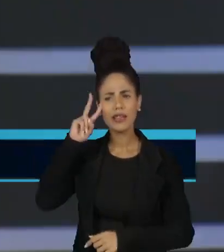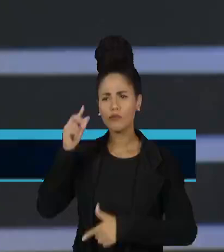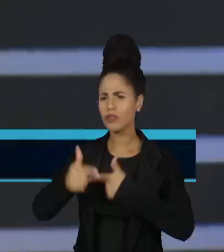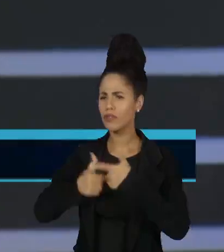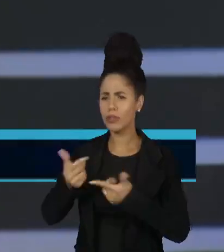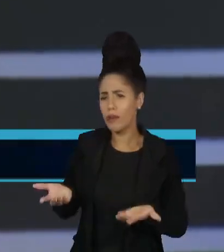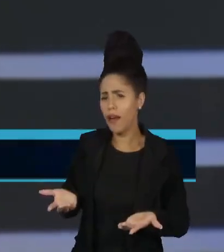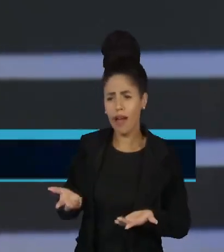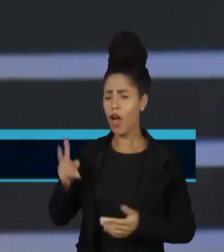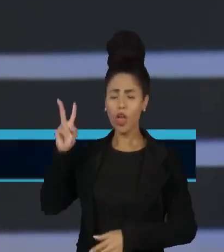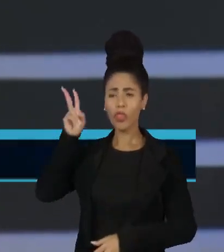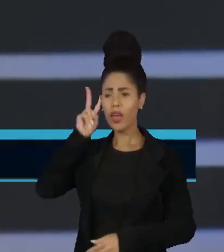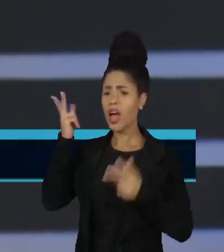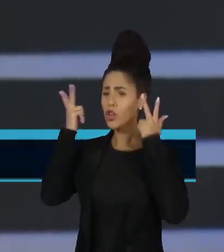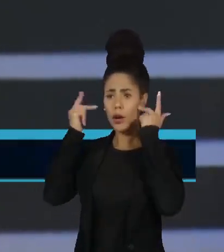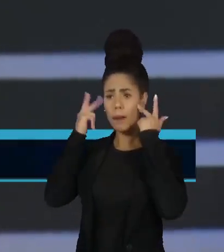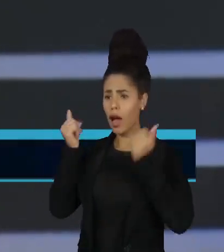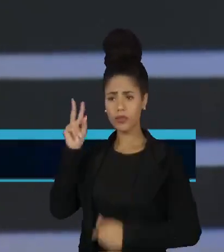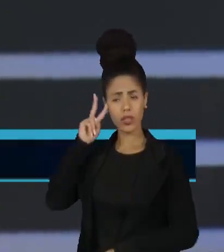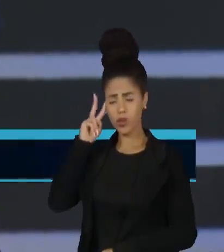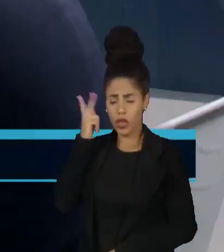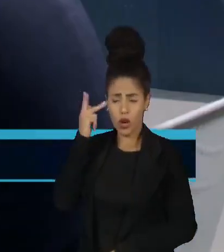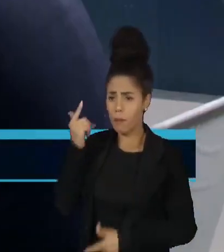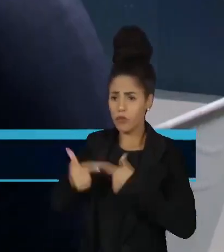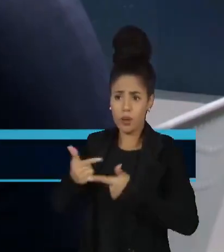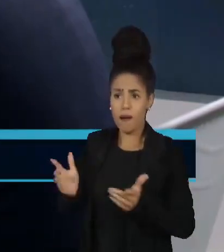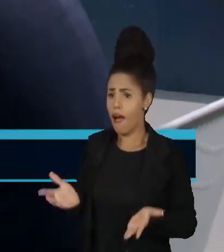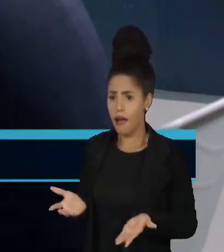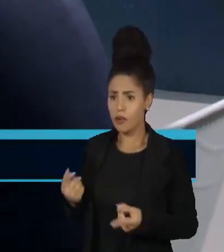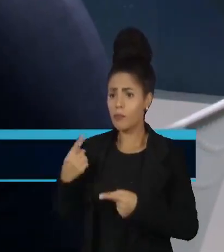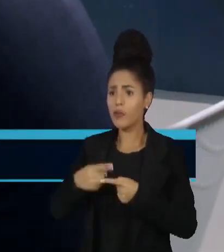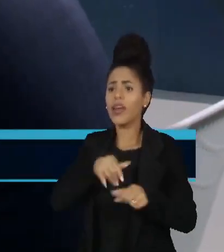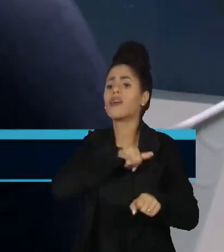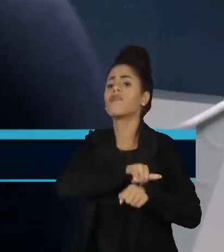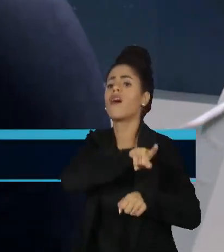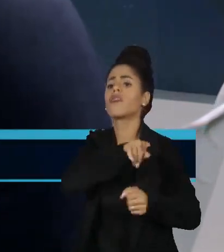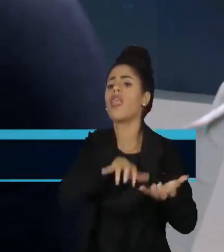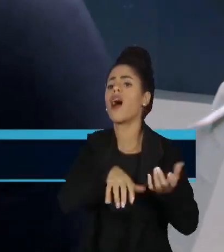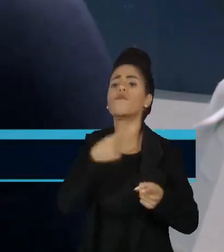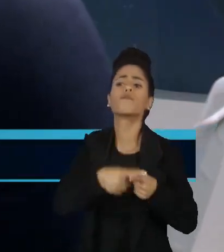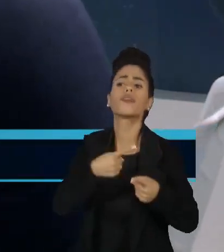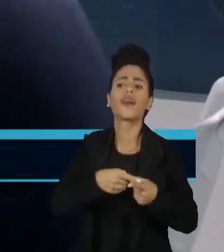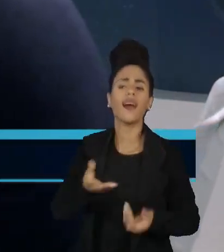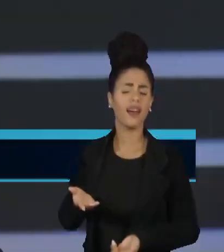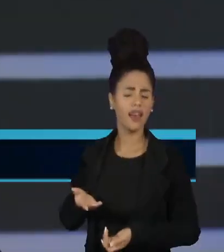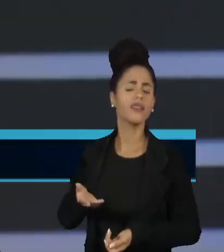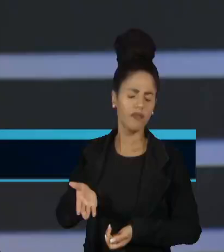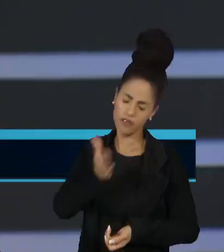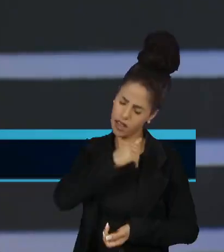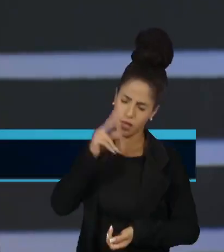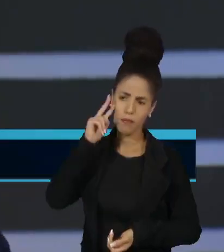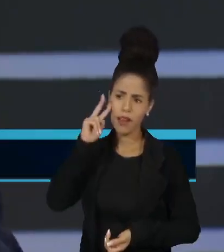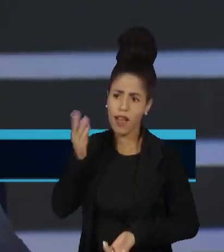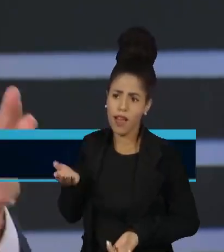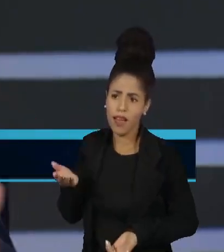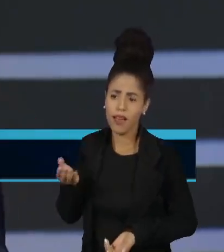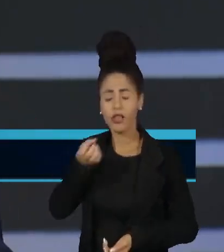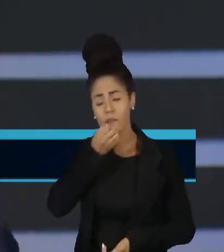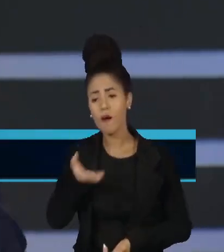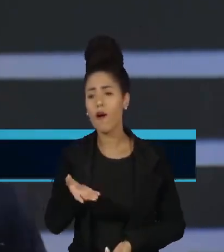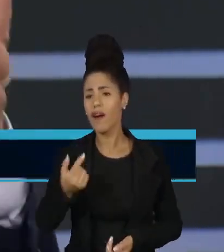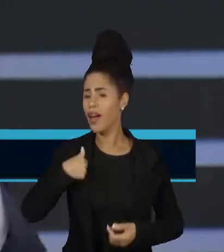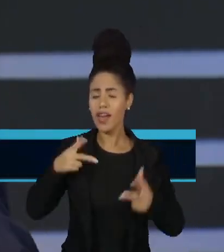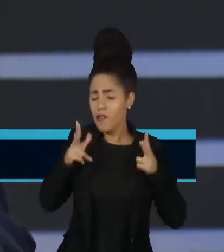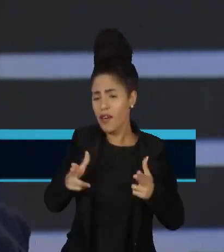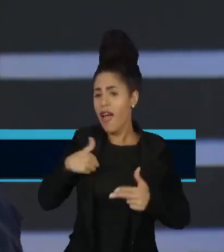vida, é um mérito, é incrível. Tem de ameaçar descontar o salário. descontar o salário para trabalhar. Puxa vida, que bom seria se fosse,